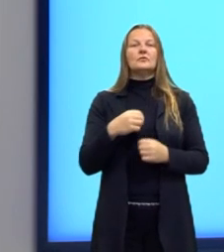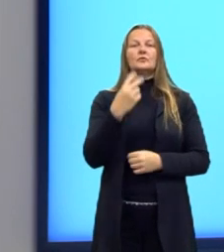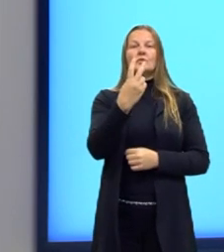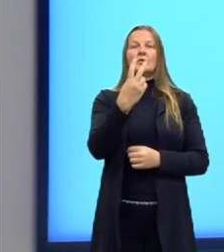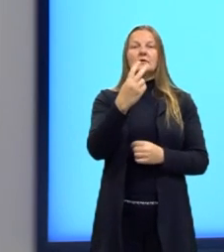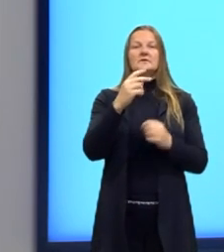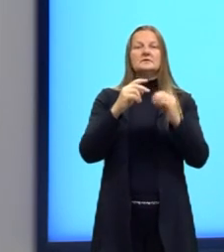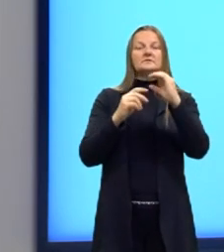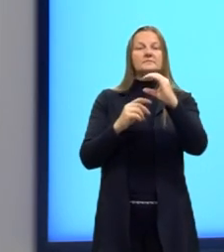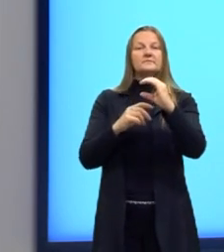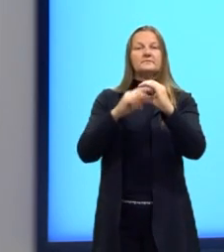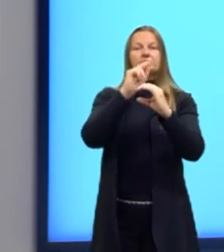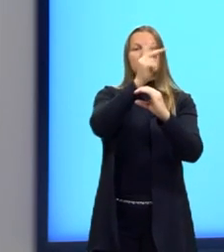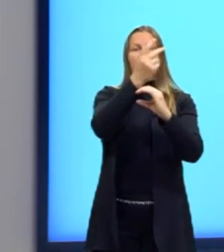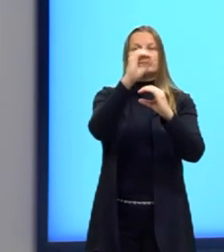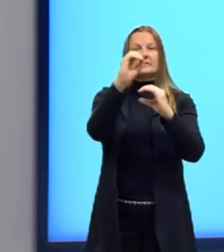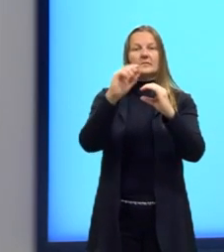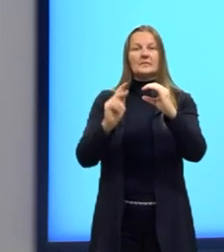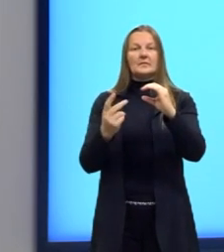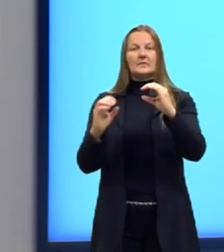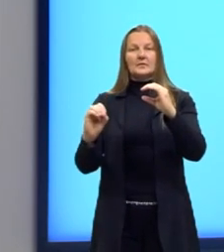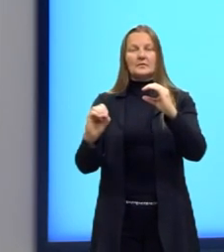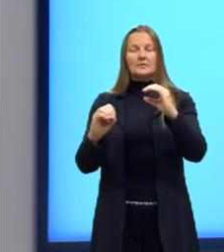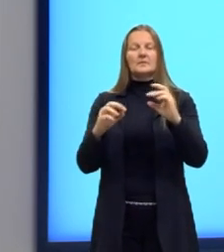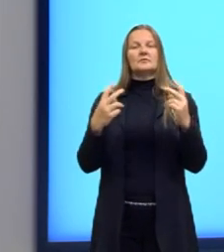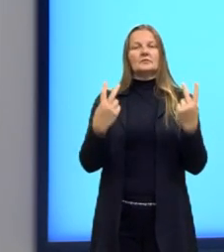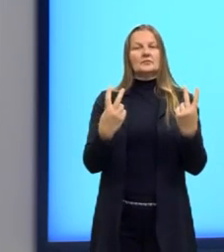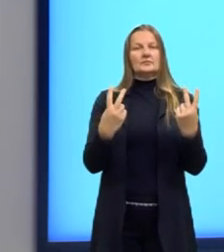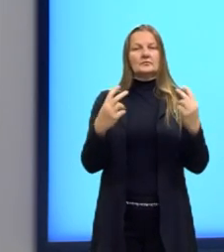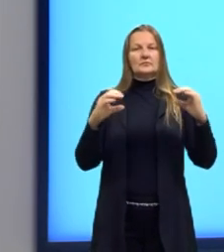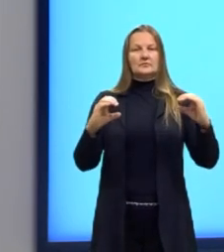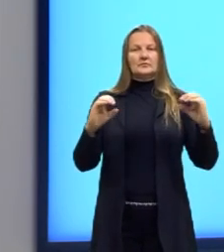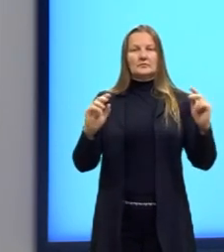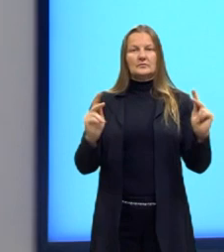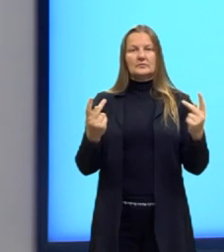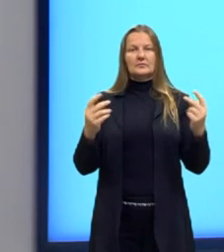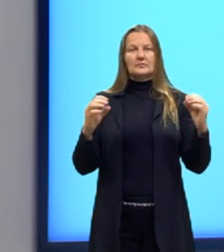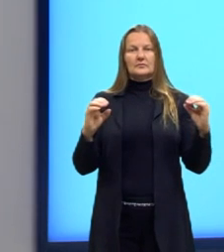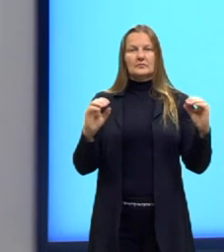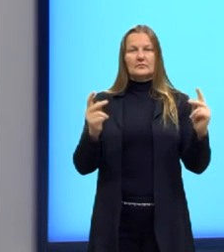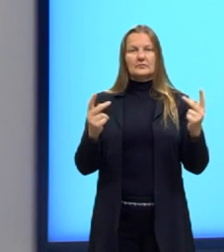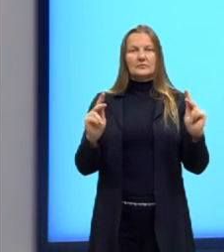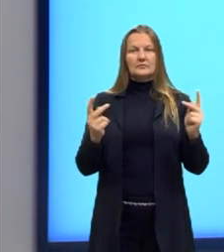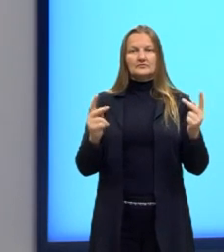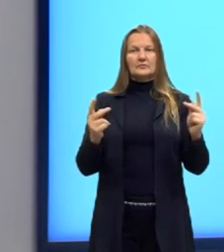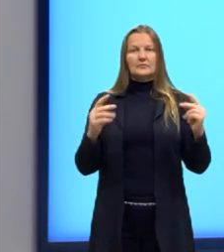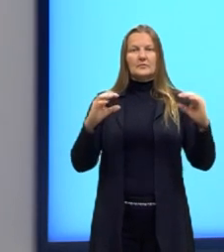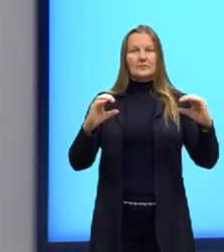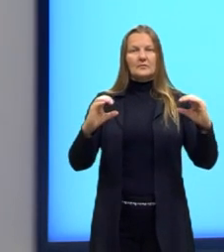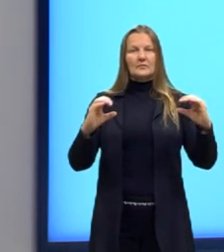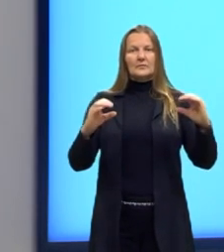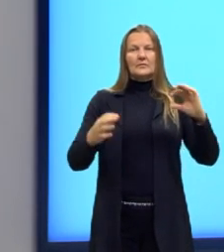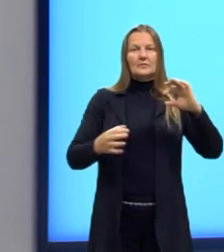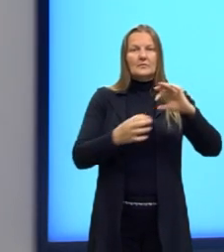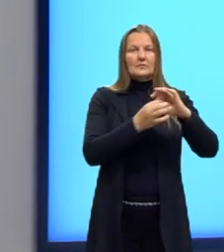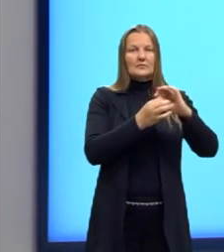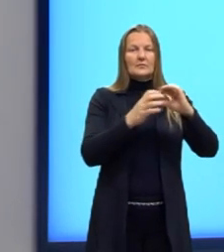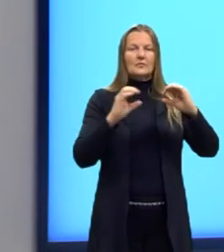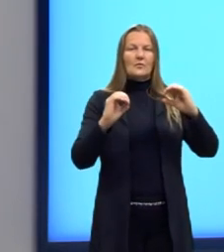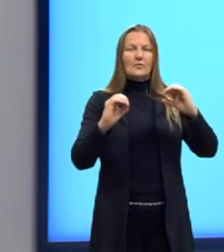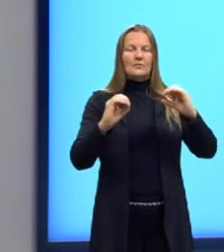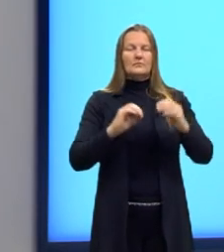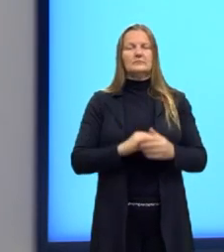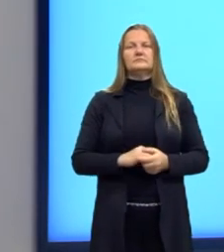hidrocarbonetos, né, lembrando lá os hidrocarbonetos, que são carbonos e hidrogênios, ligado a um oxigênio,